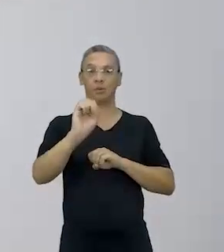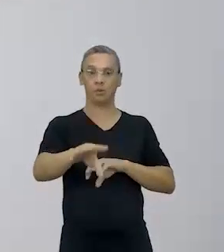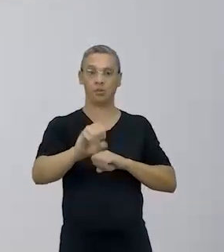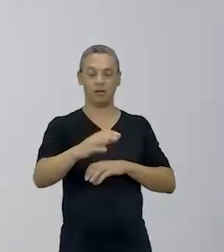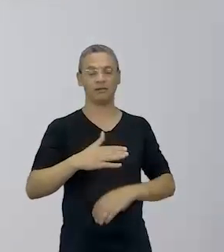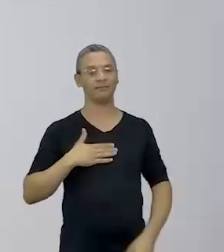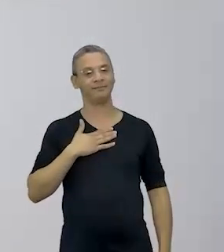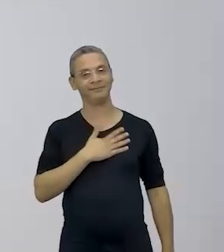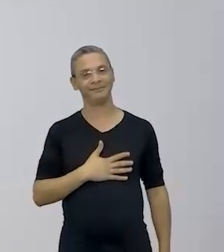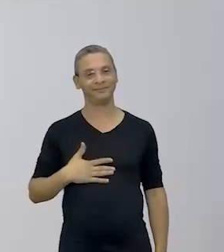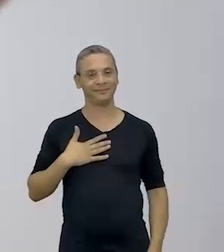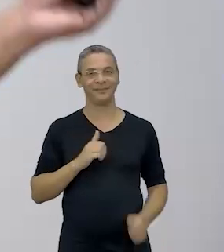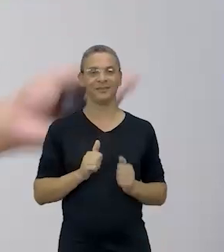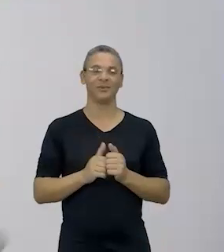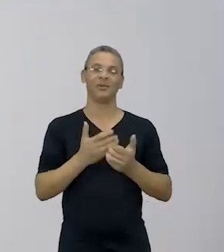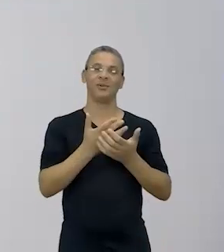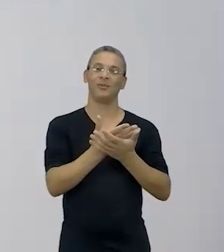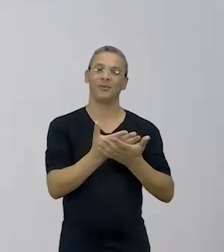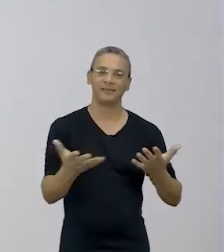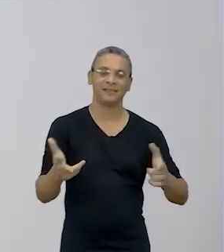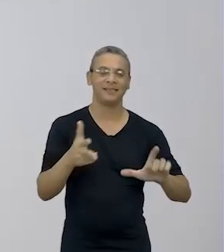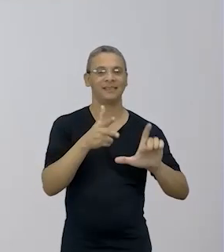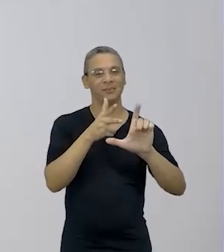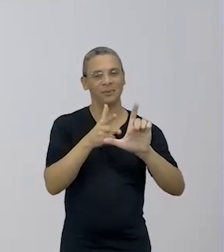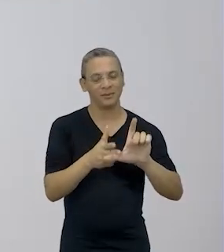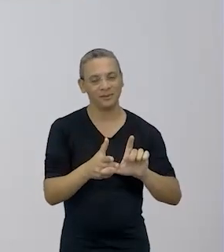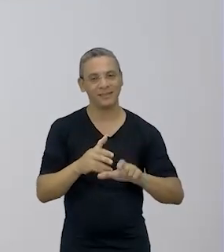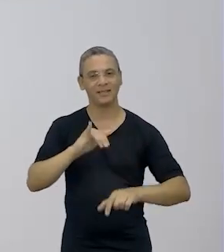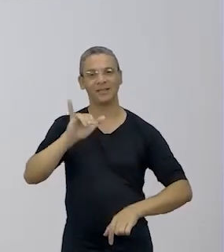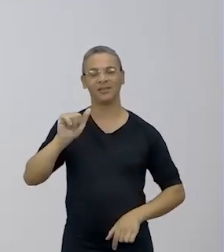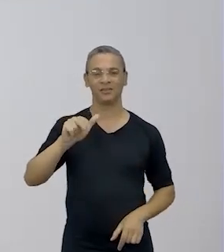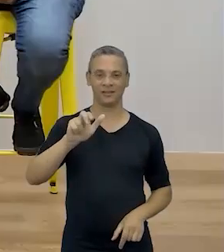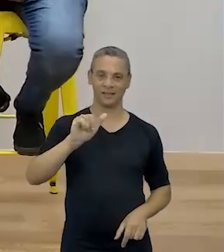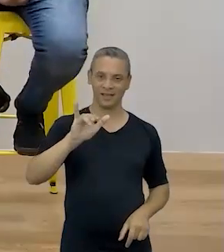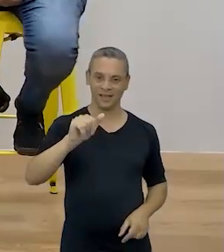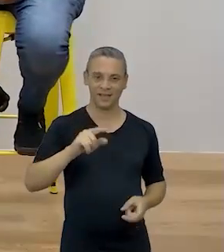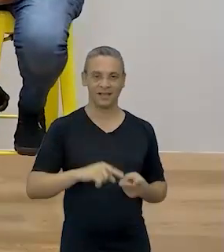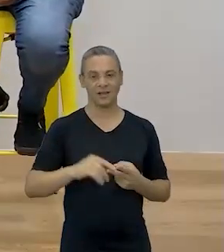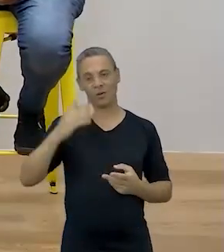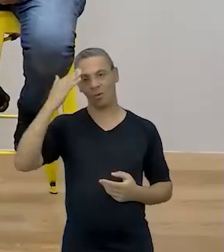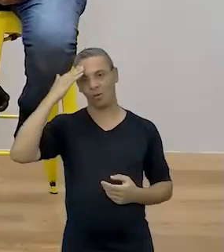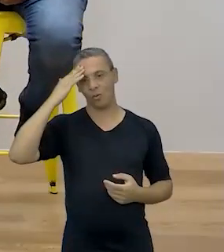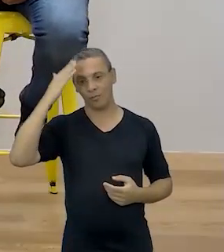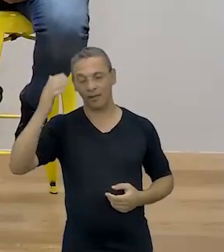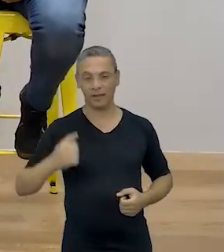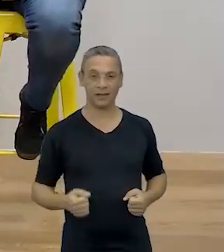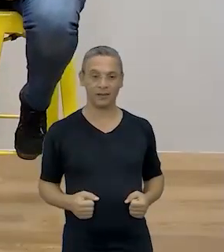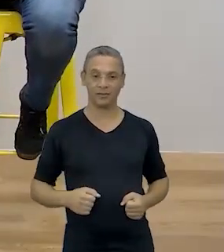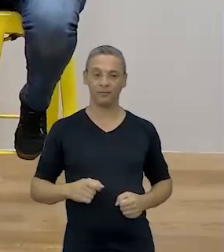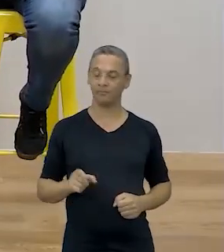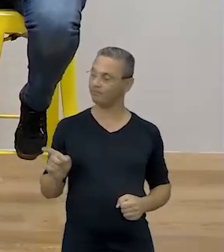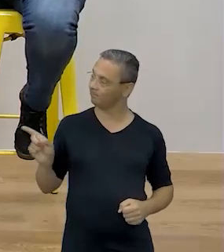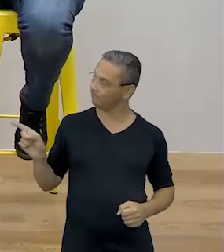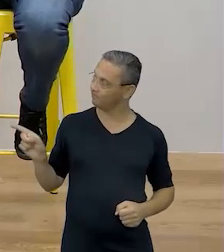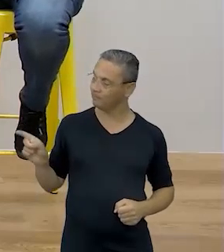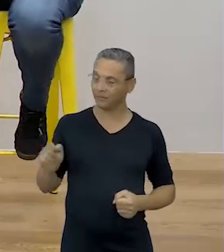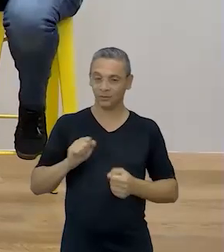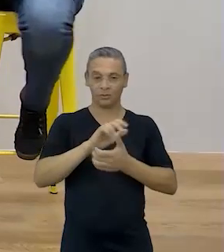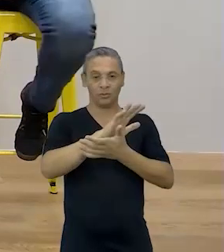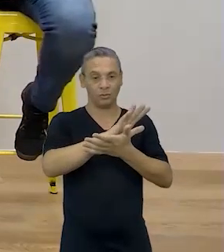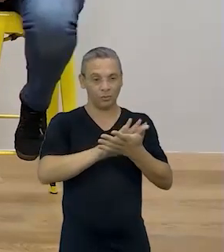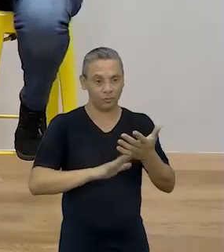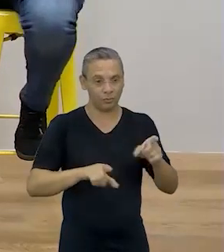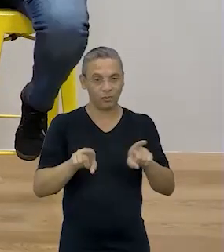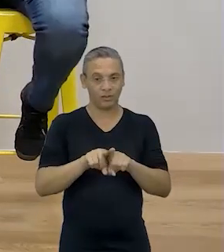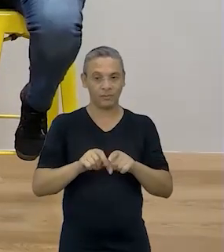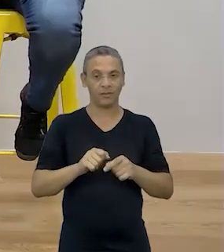Foi maravilhoso estar aqui com toda a produção. Com você também, Janela. Muito, muito, muito obrigado. Não esqueça do diário de bordo. Não esqueça